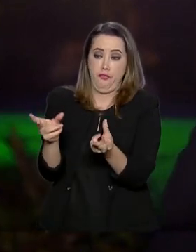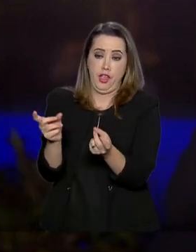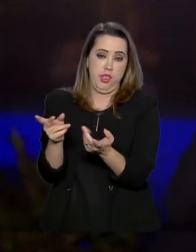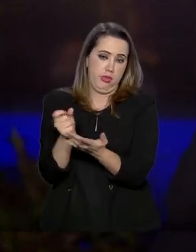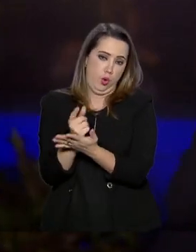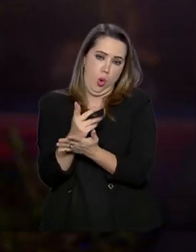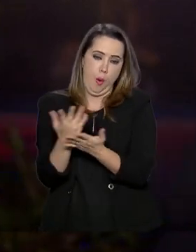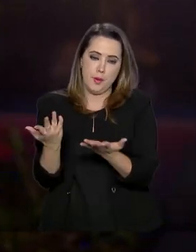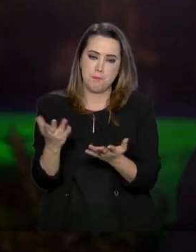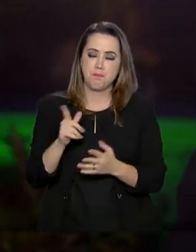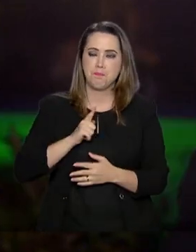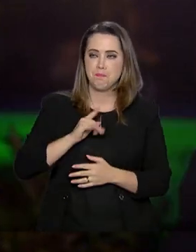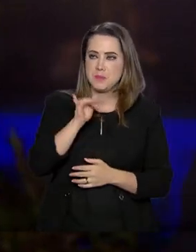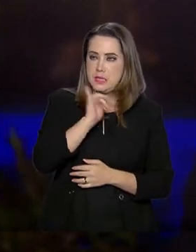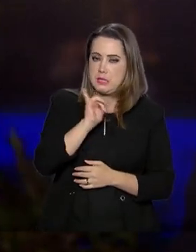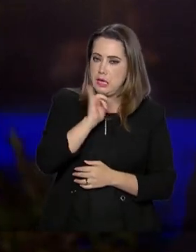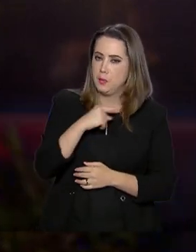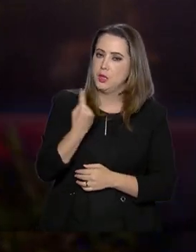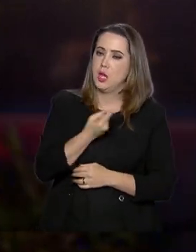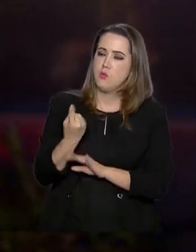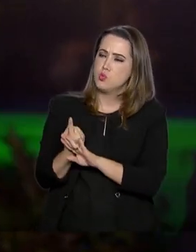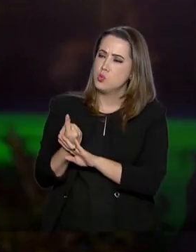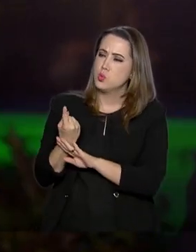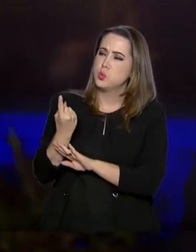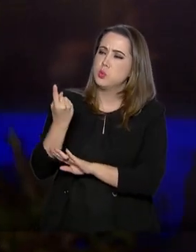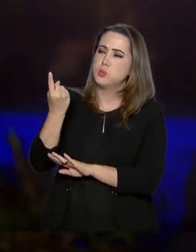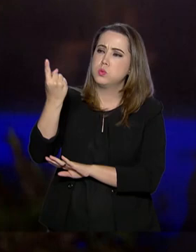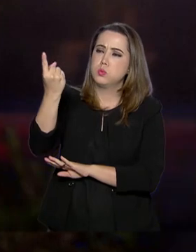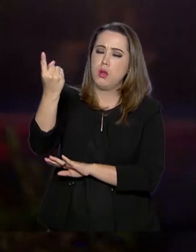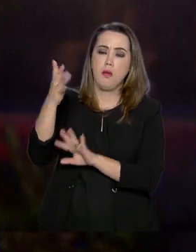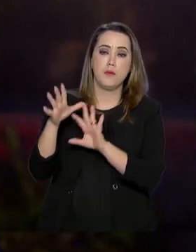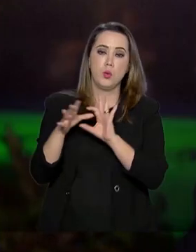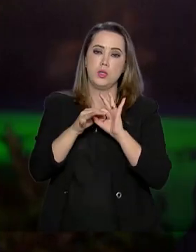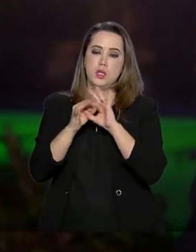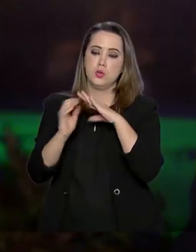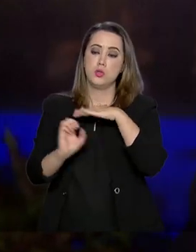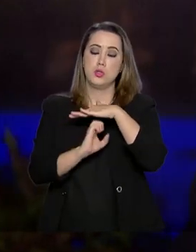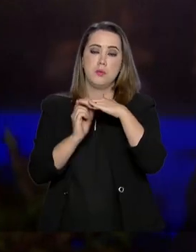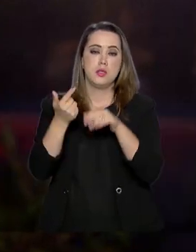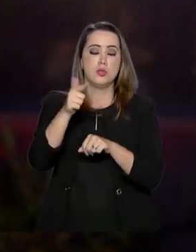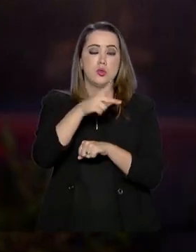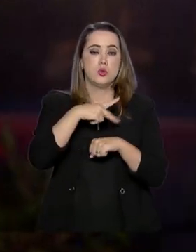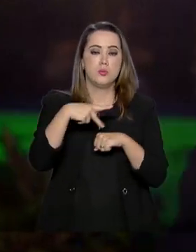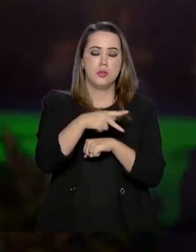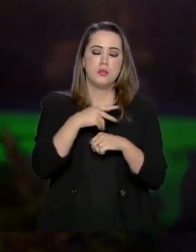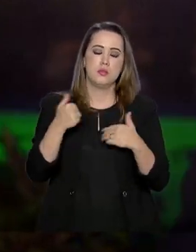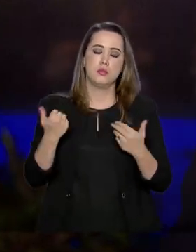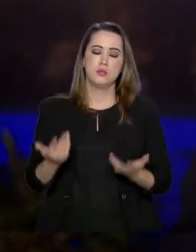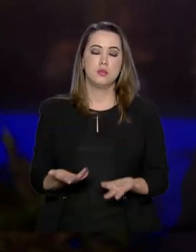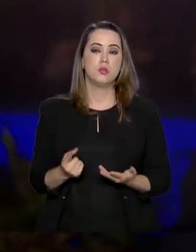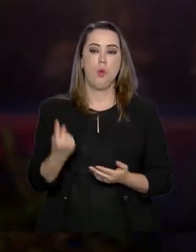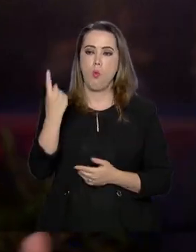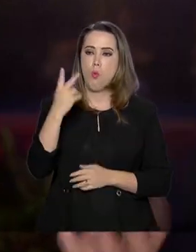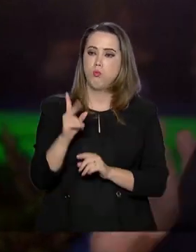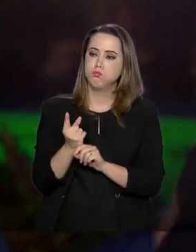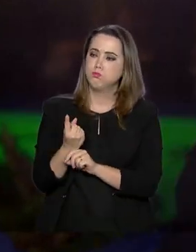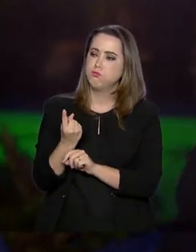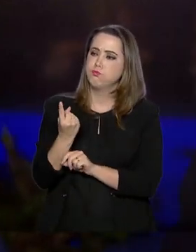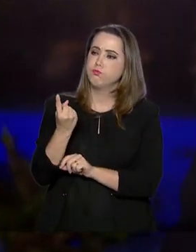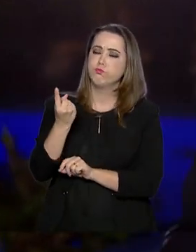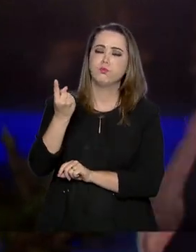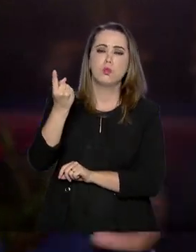alguns foguetes que são nossos parceiros, né? De empresas de vários países. Então, um foguete desse,